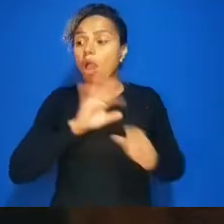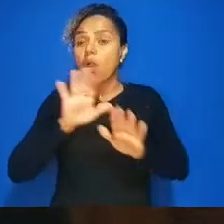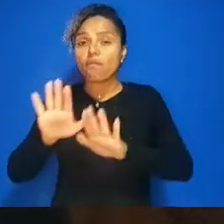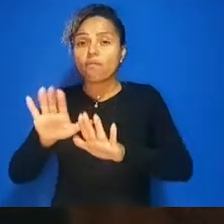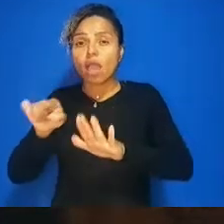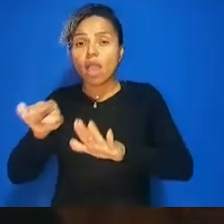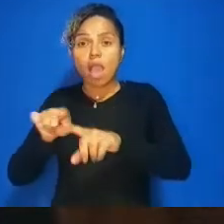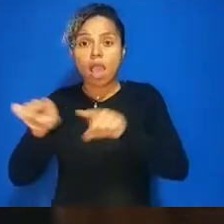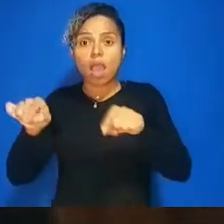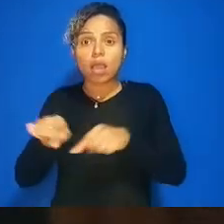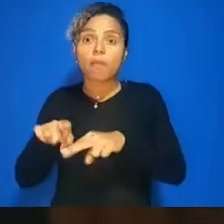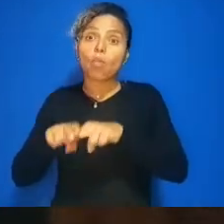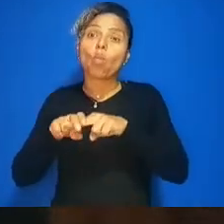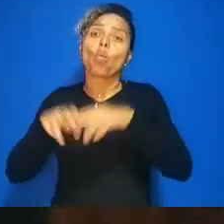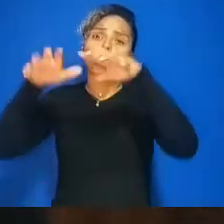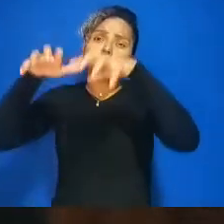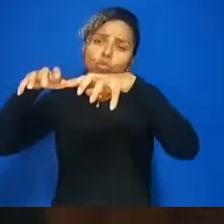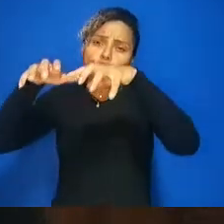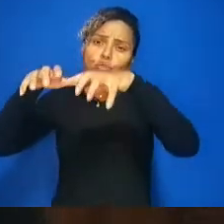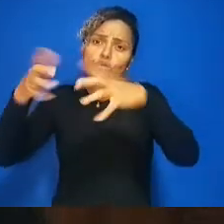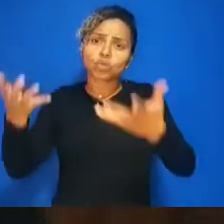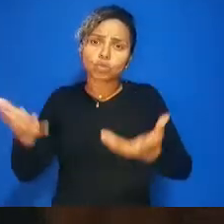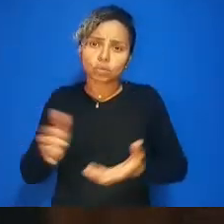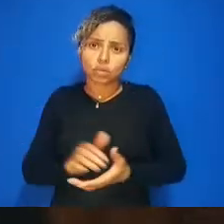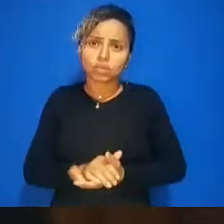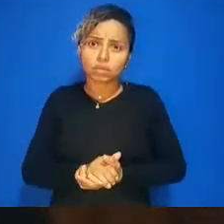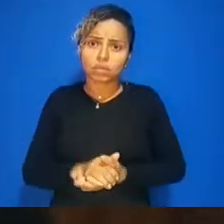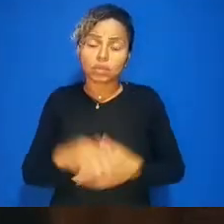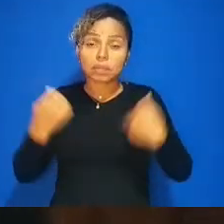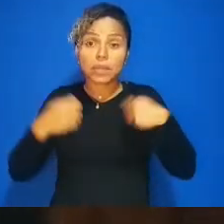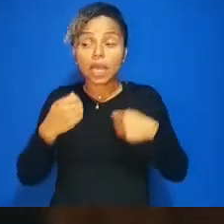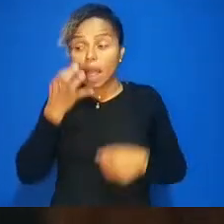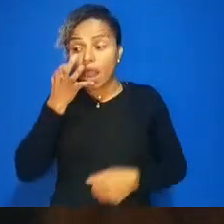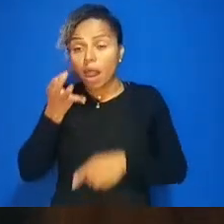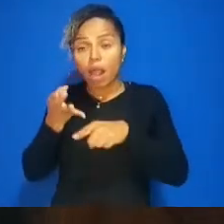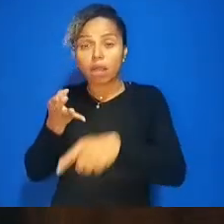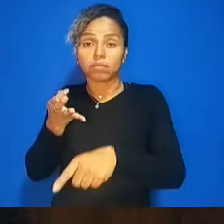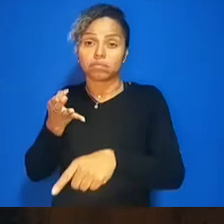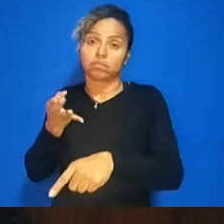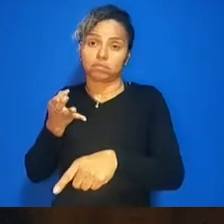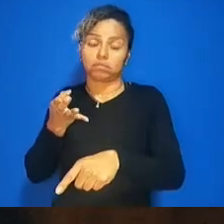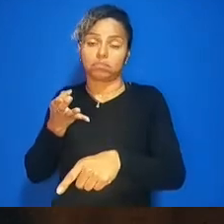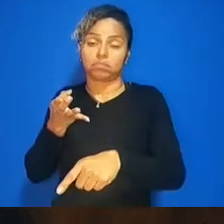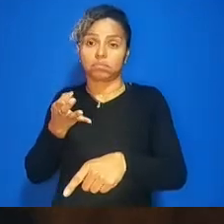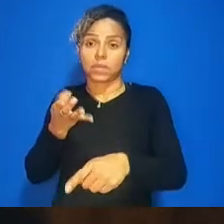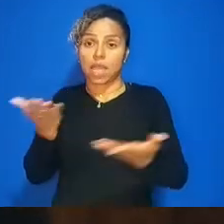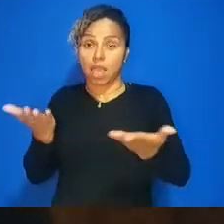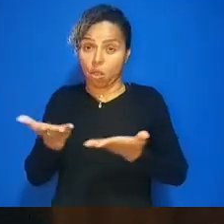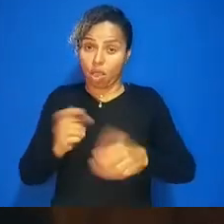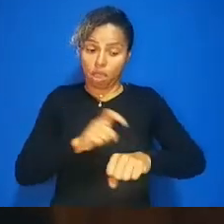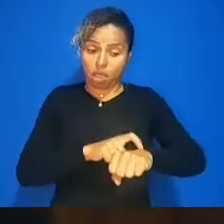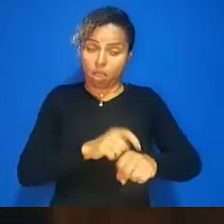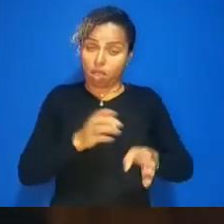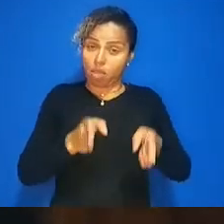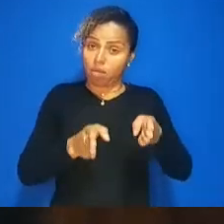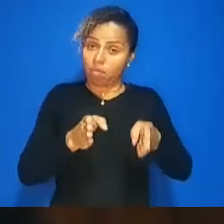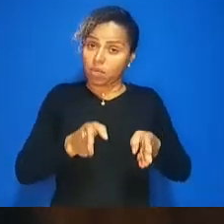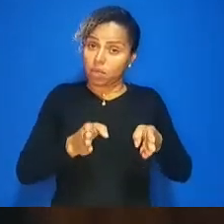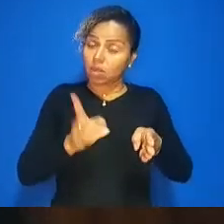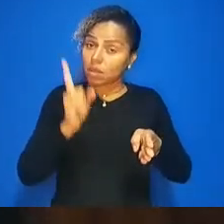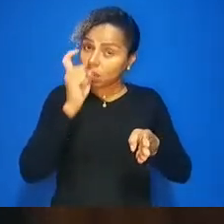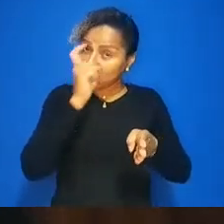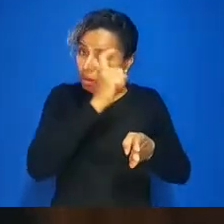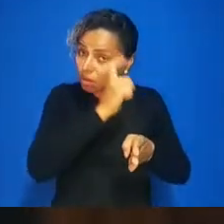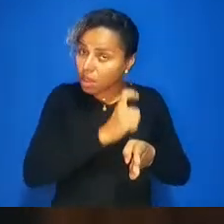é isso que precisa ser verificado também é um momento delicado precisa ser conversado precisa ser